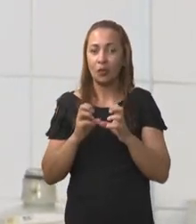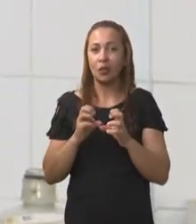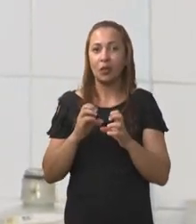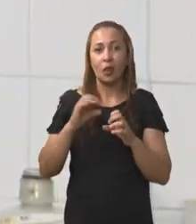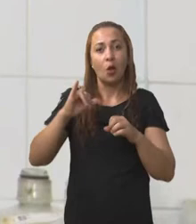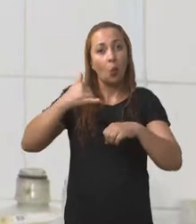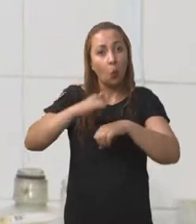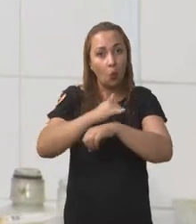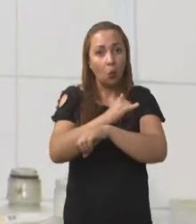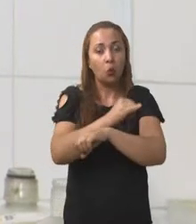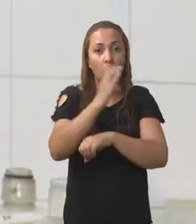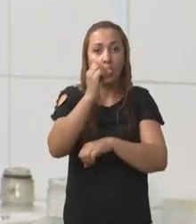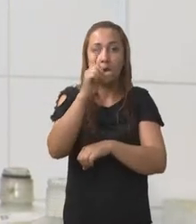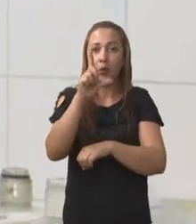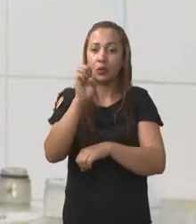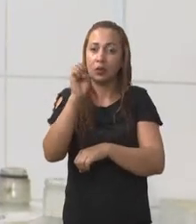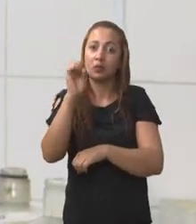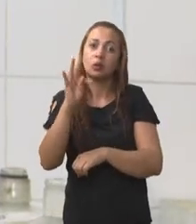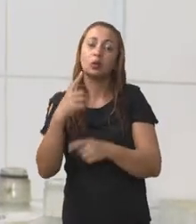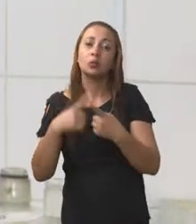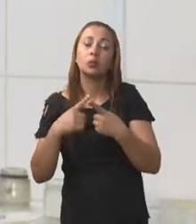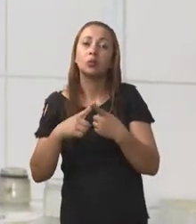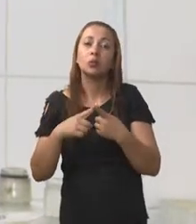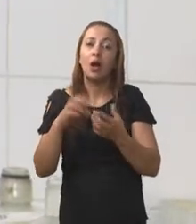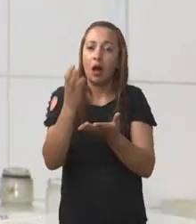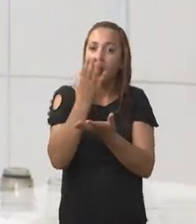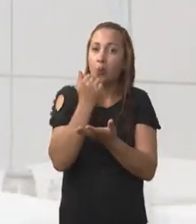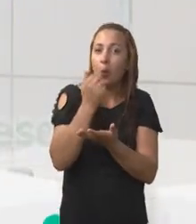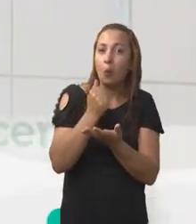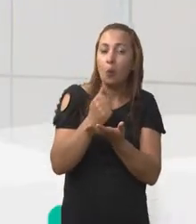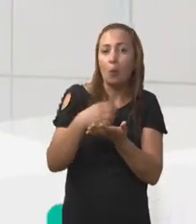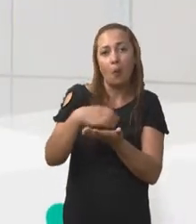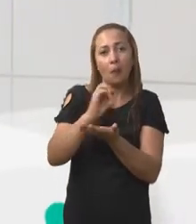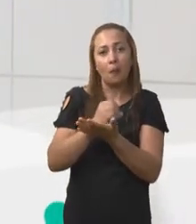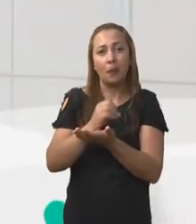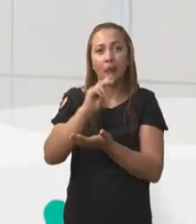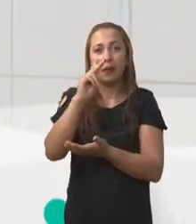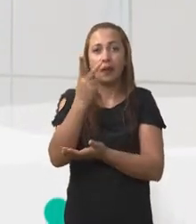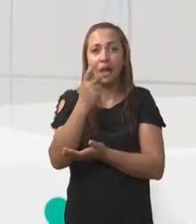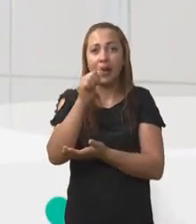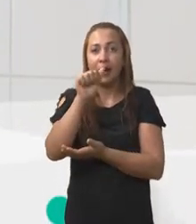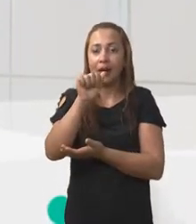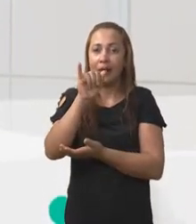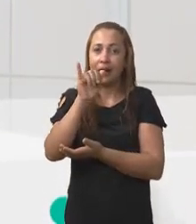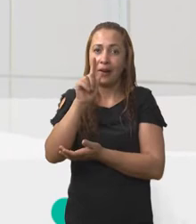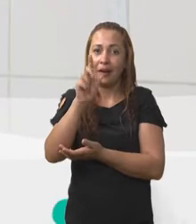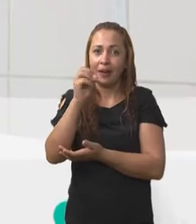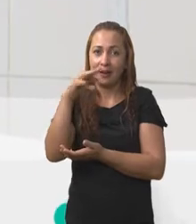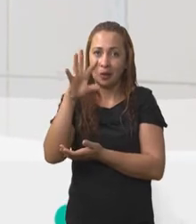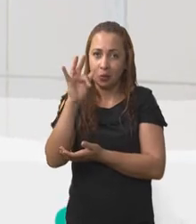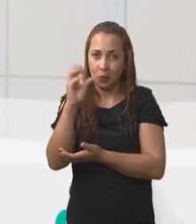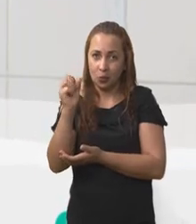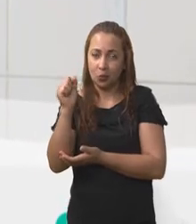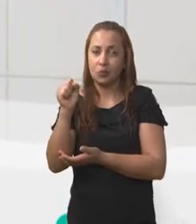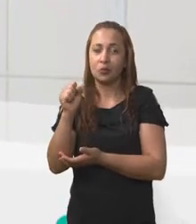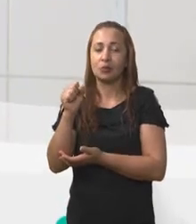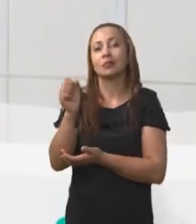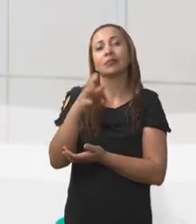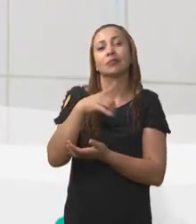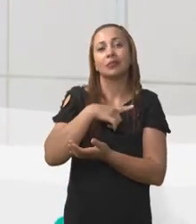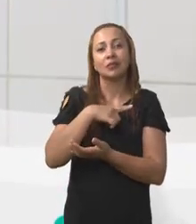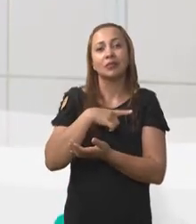colesterol, porque no cogumelo comestível utilizado na pesquisa, que é o agaricus subrufessis, esse é o nome